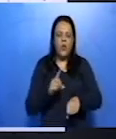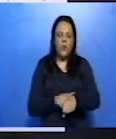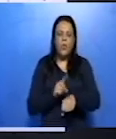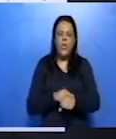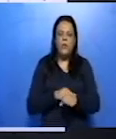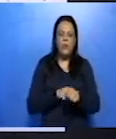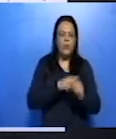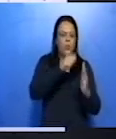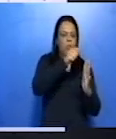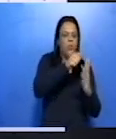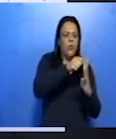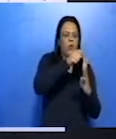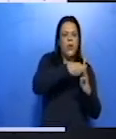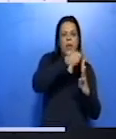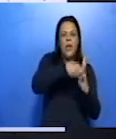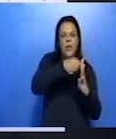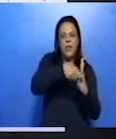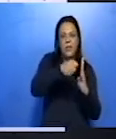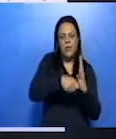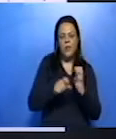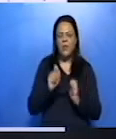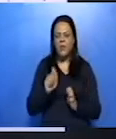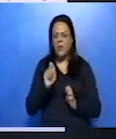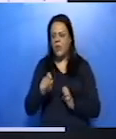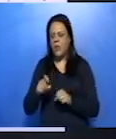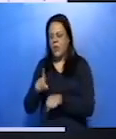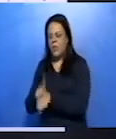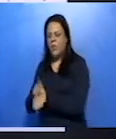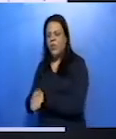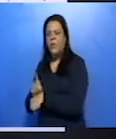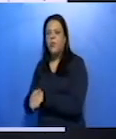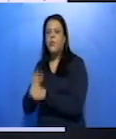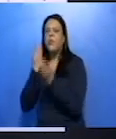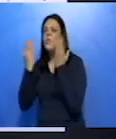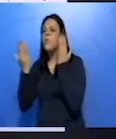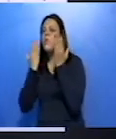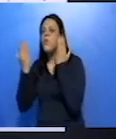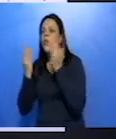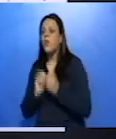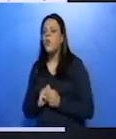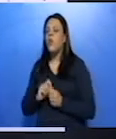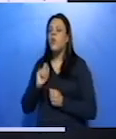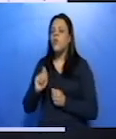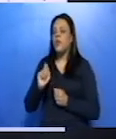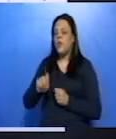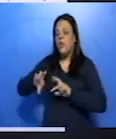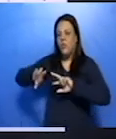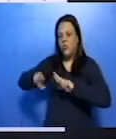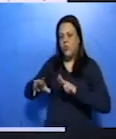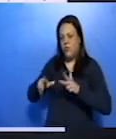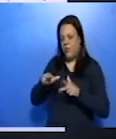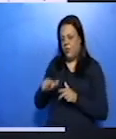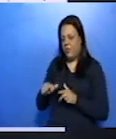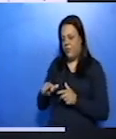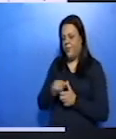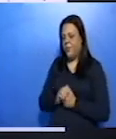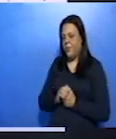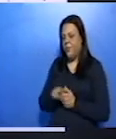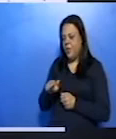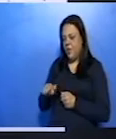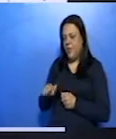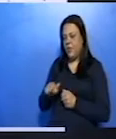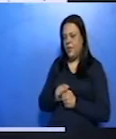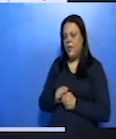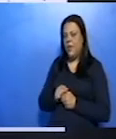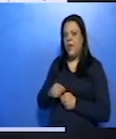calendário. Tempo subjetivo ou psicológico. Já é diferente, já são diferentes. É o tempo de